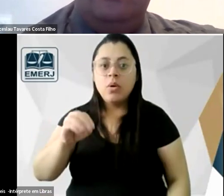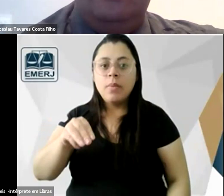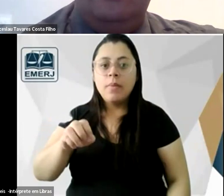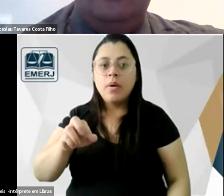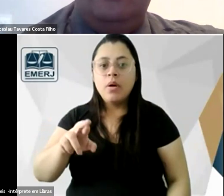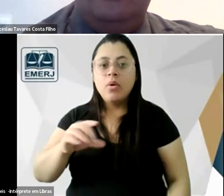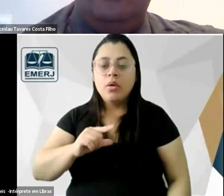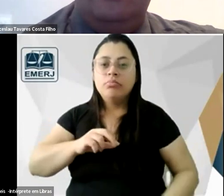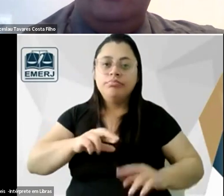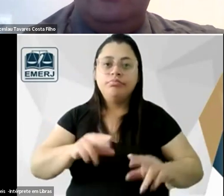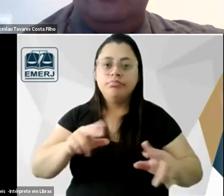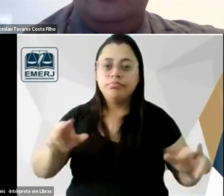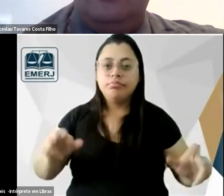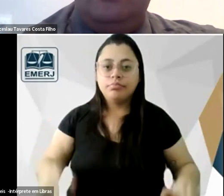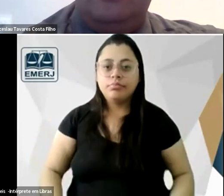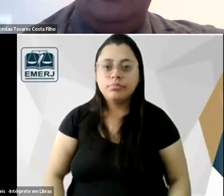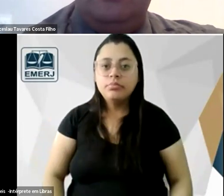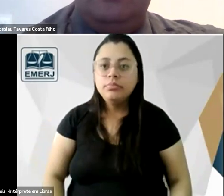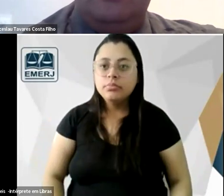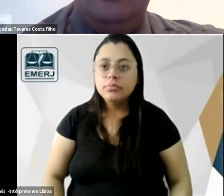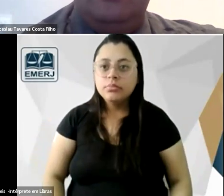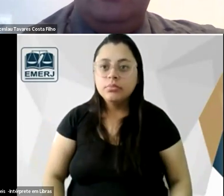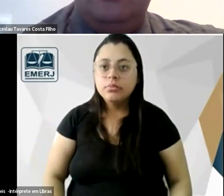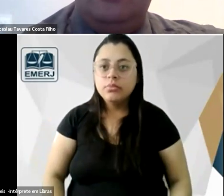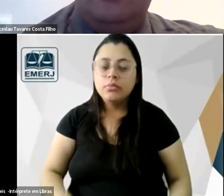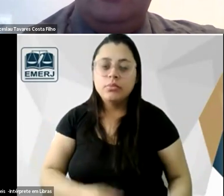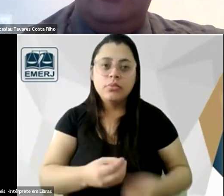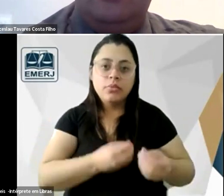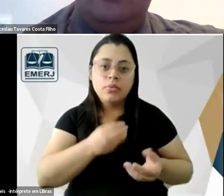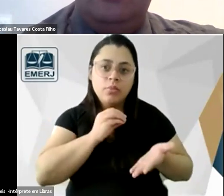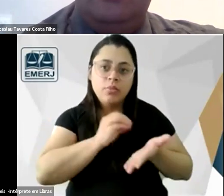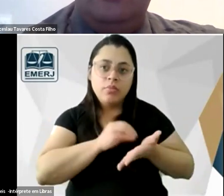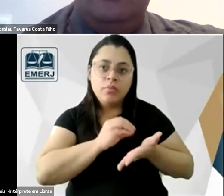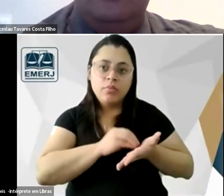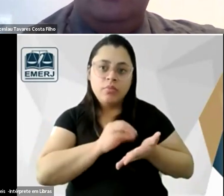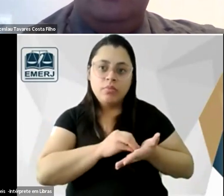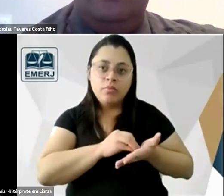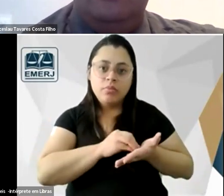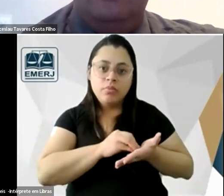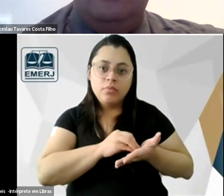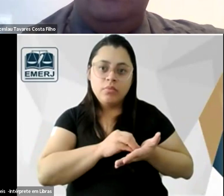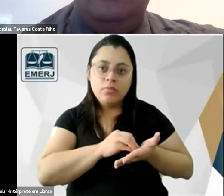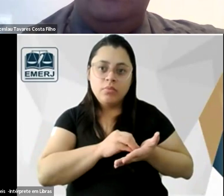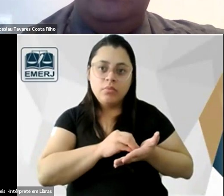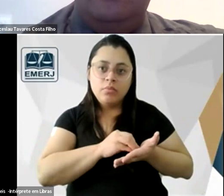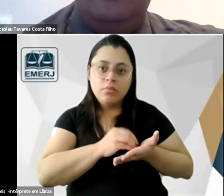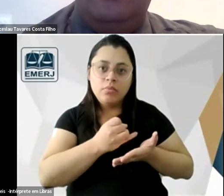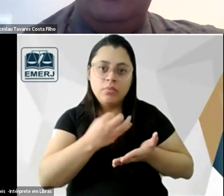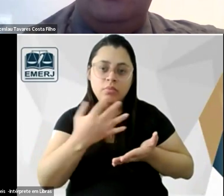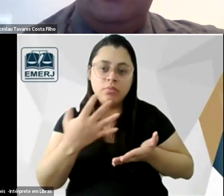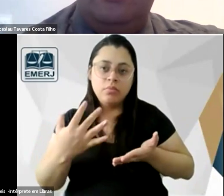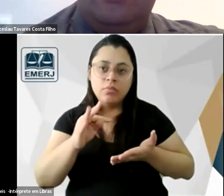que nós não podemos descartar como falta um tese sobre Tobias Barreto